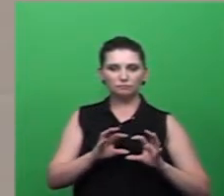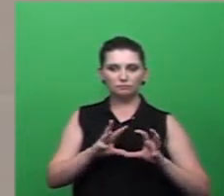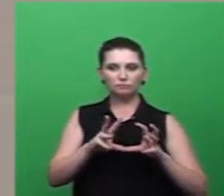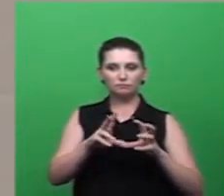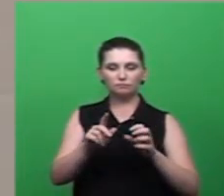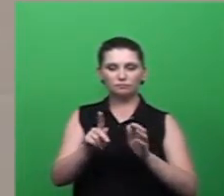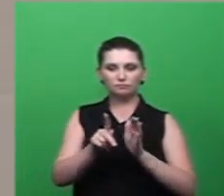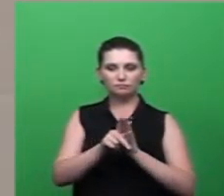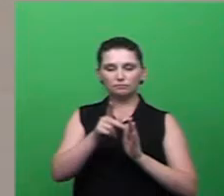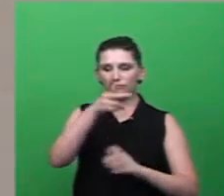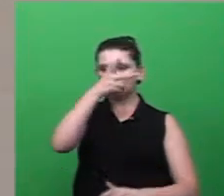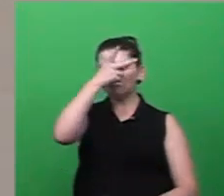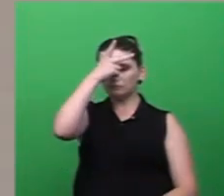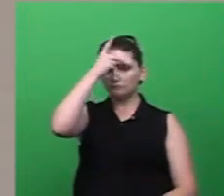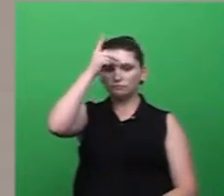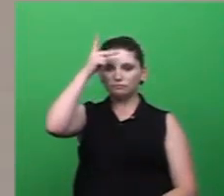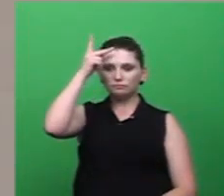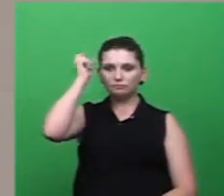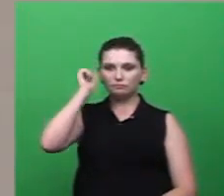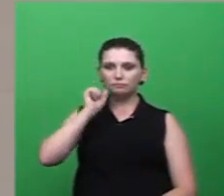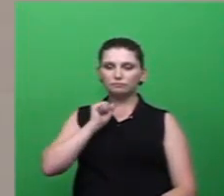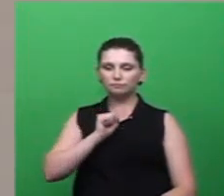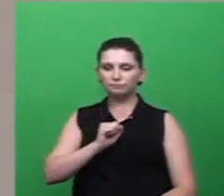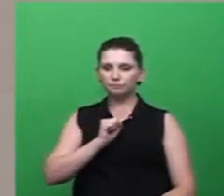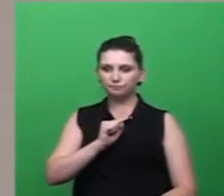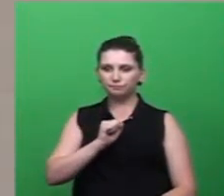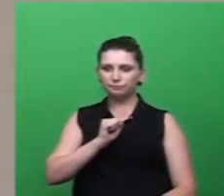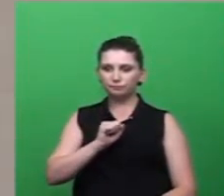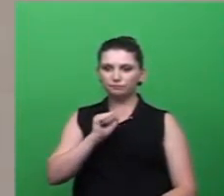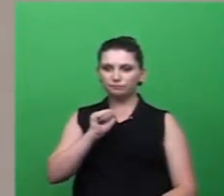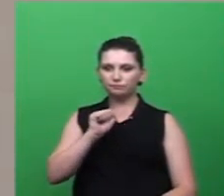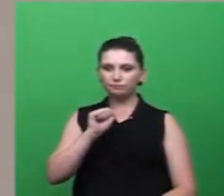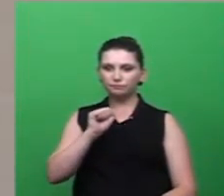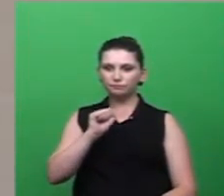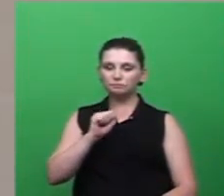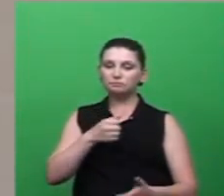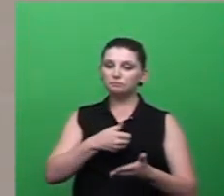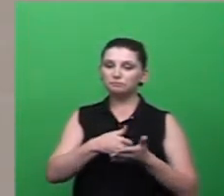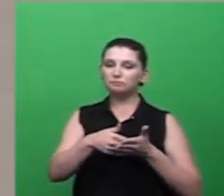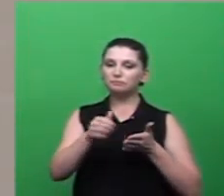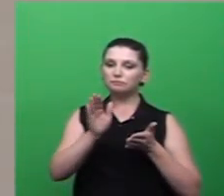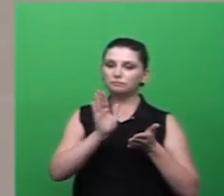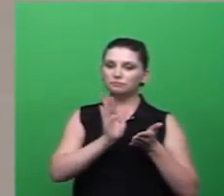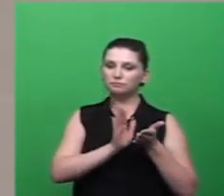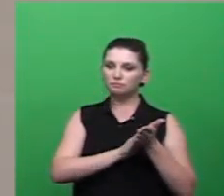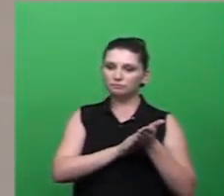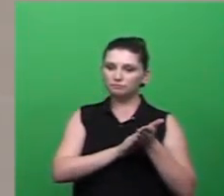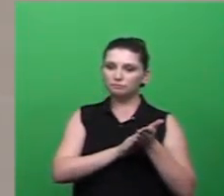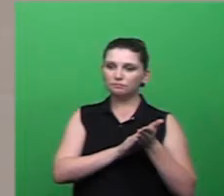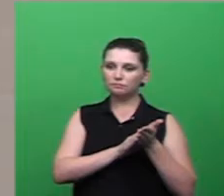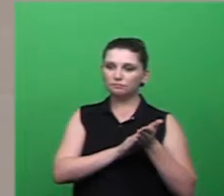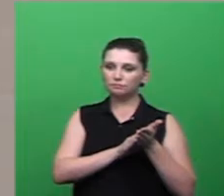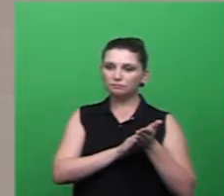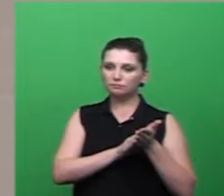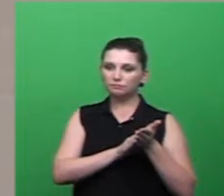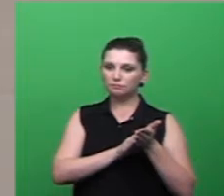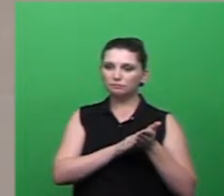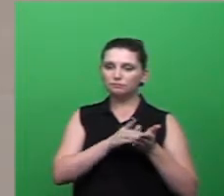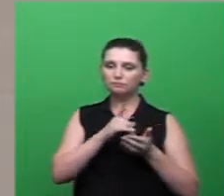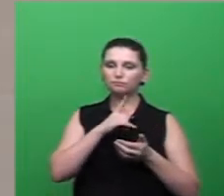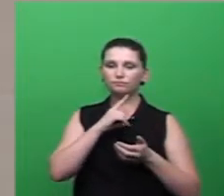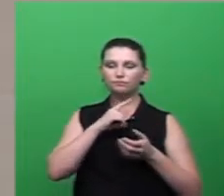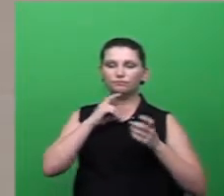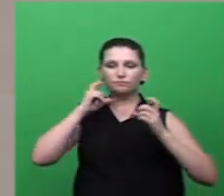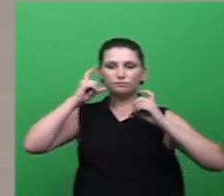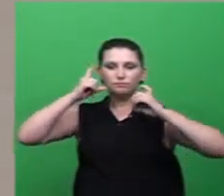própria prefeitura pode ter a autonomia de poder até multar aqueles determinados pontos eu tive a preocupação de pegar